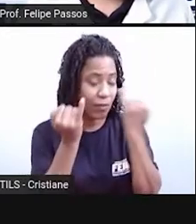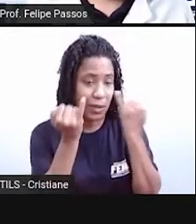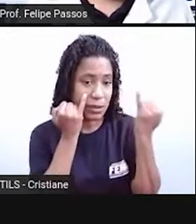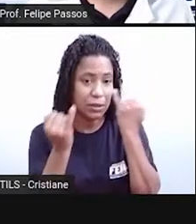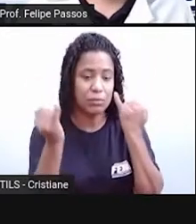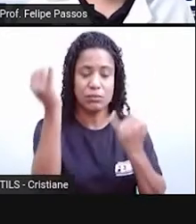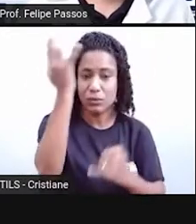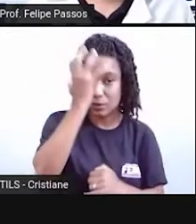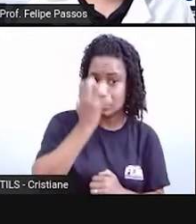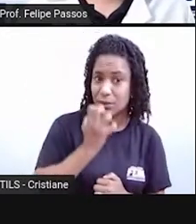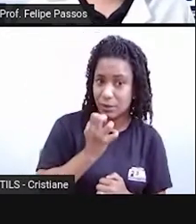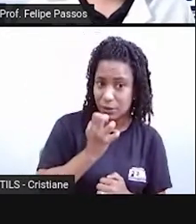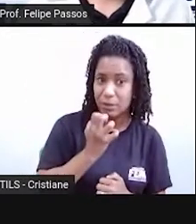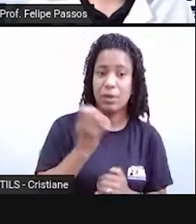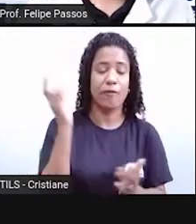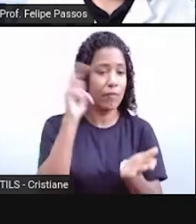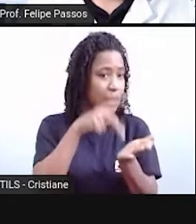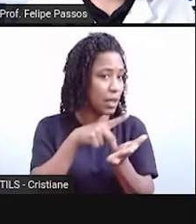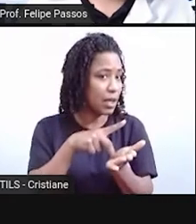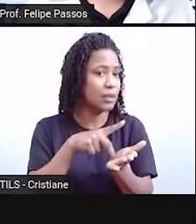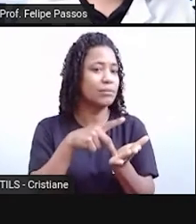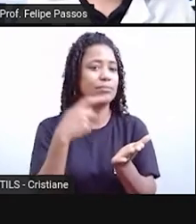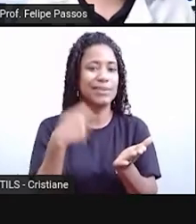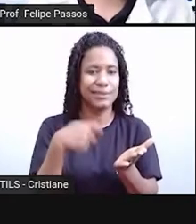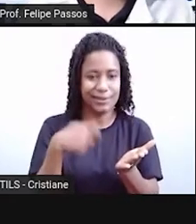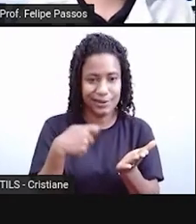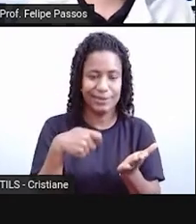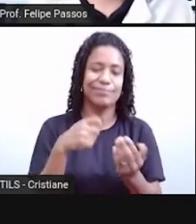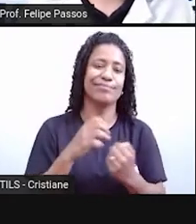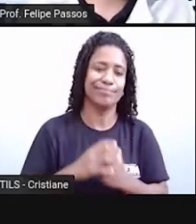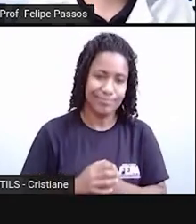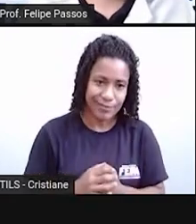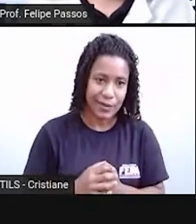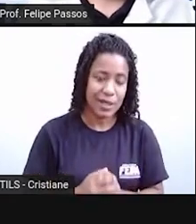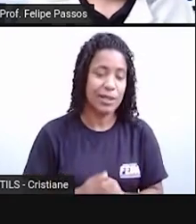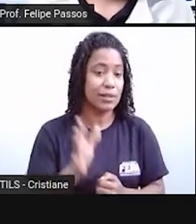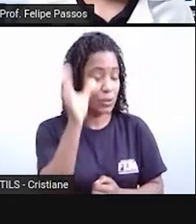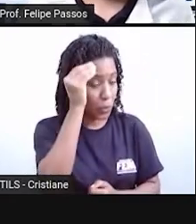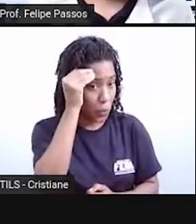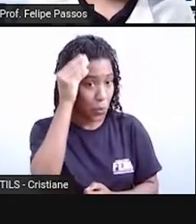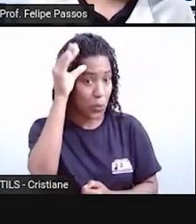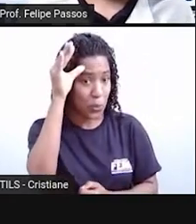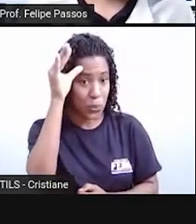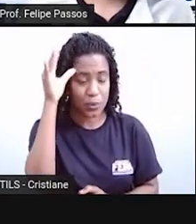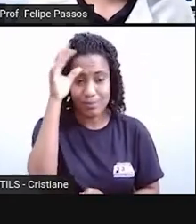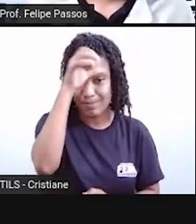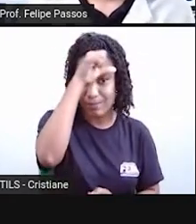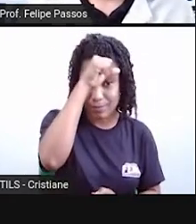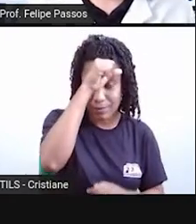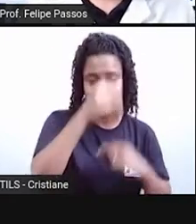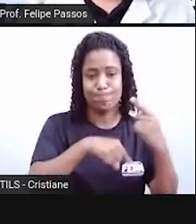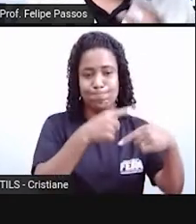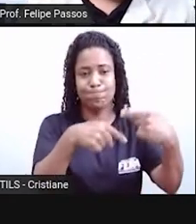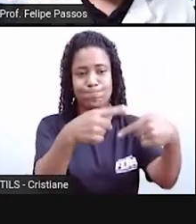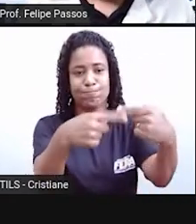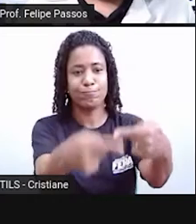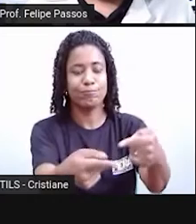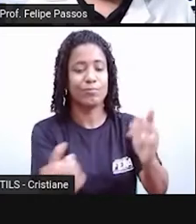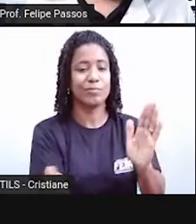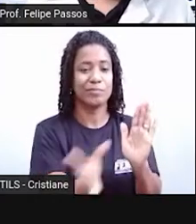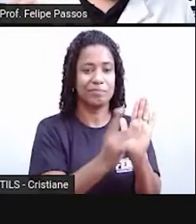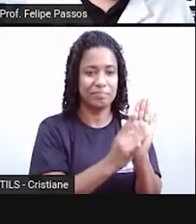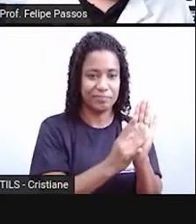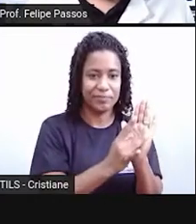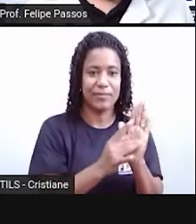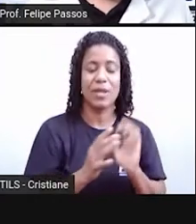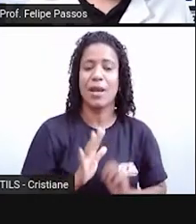informação verídica, produzindo um conhecimento para ser lido na posteridade. Mas no diálogo,